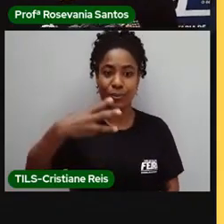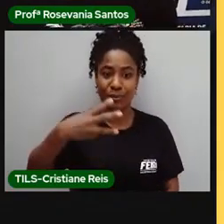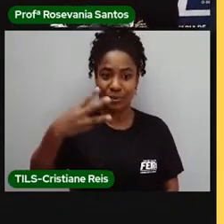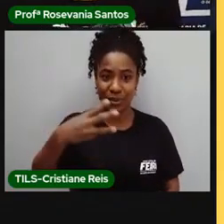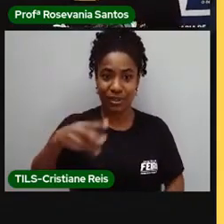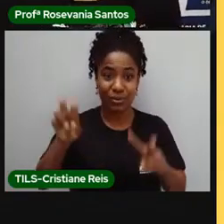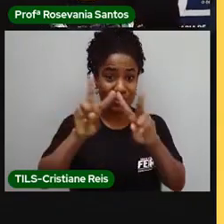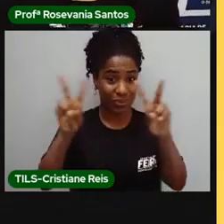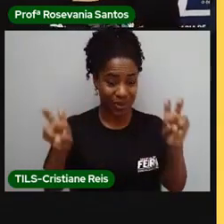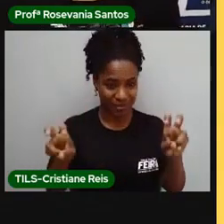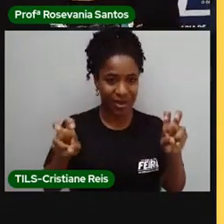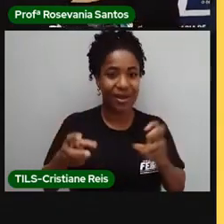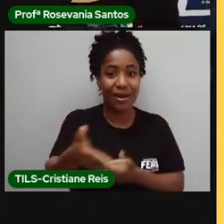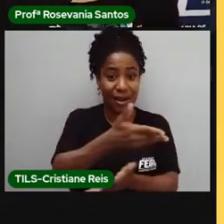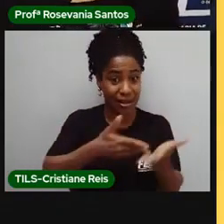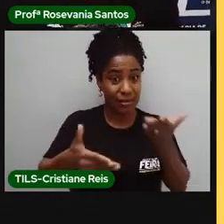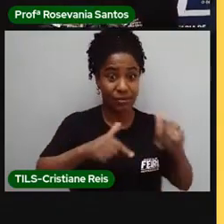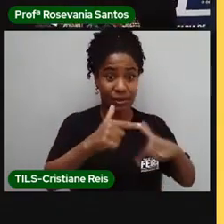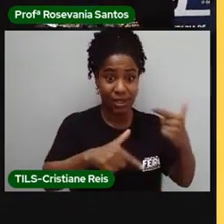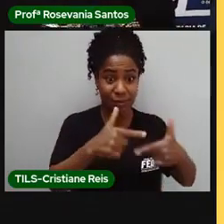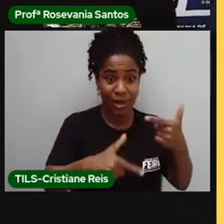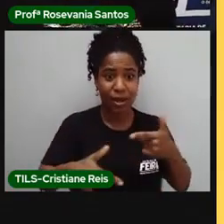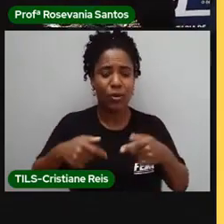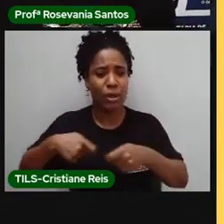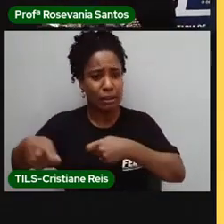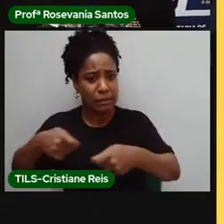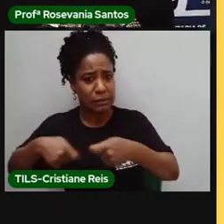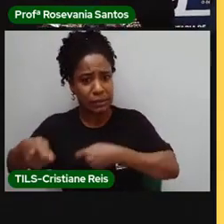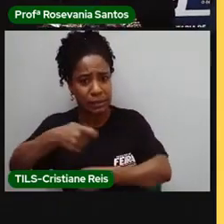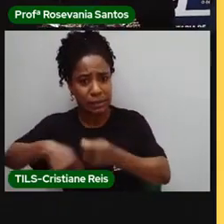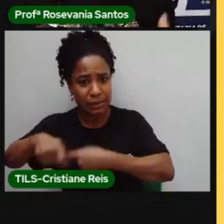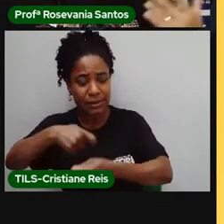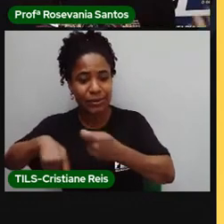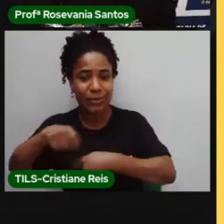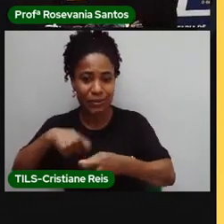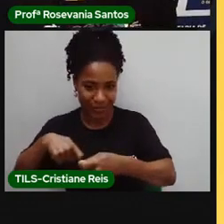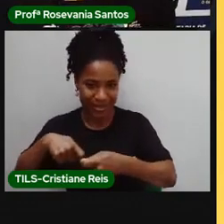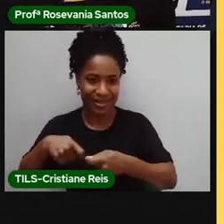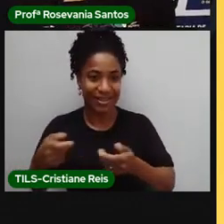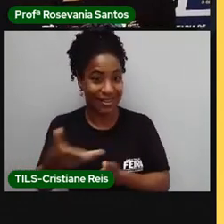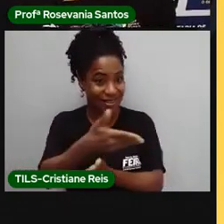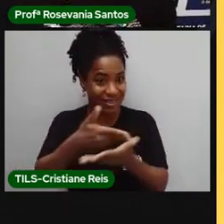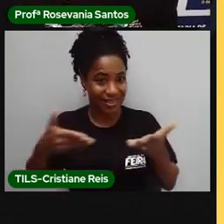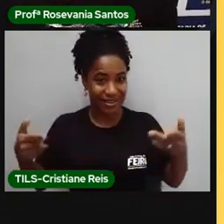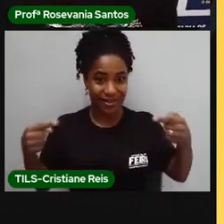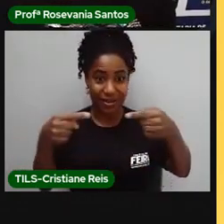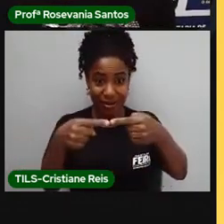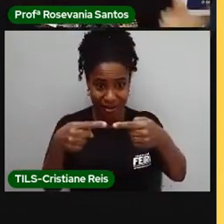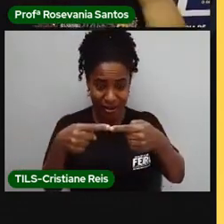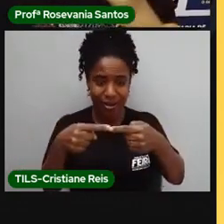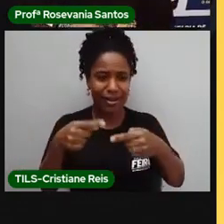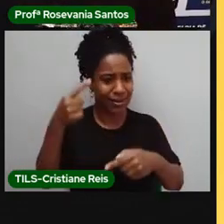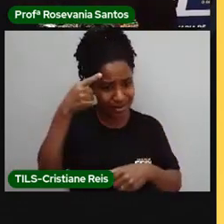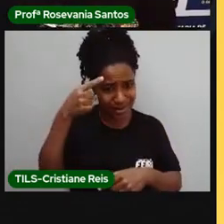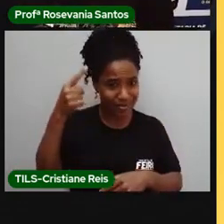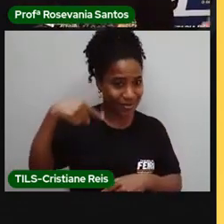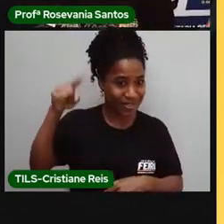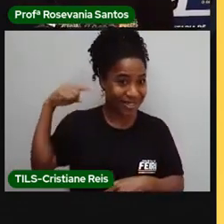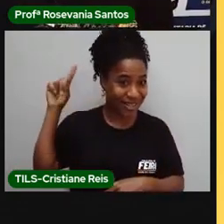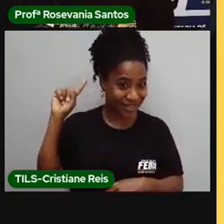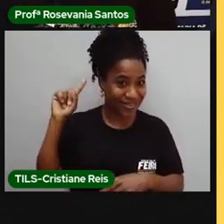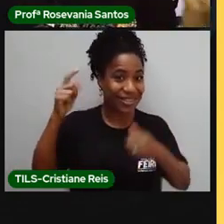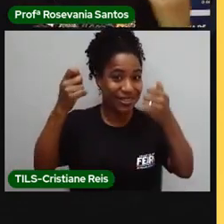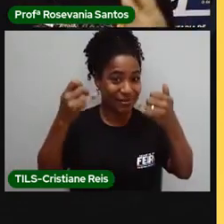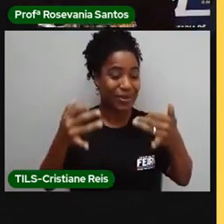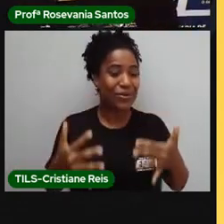trabalho e as atividades econômicas. Nós já falamos em outro momento quais eram essas atividades econômicas. Mas hoje nós